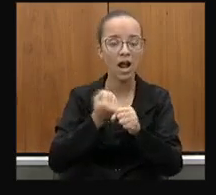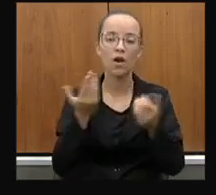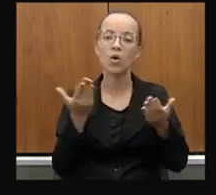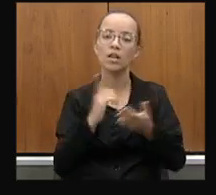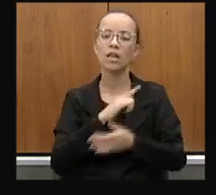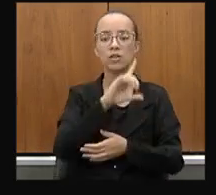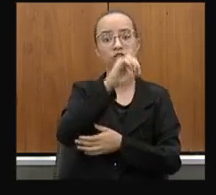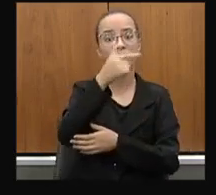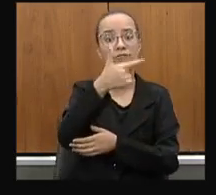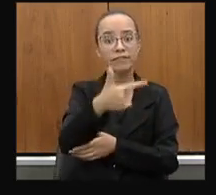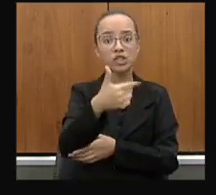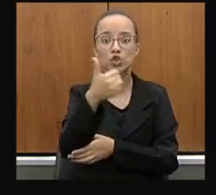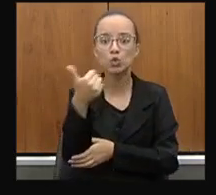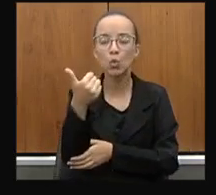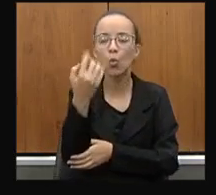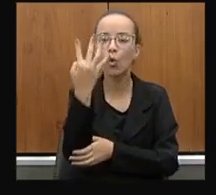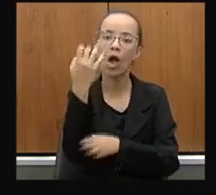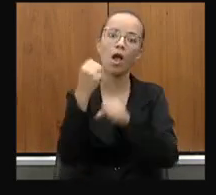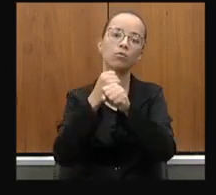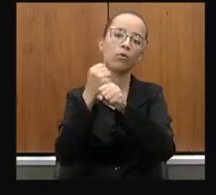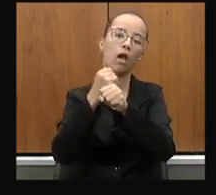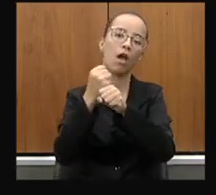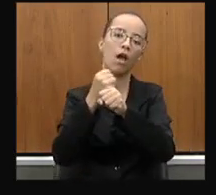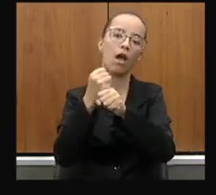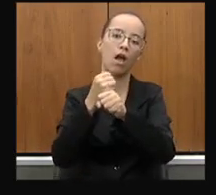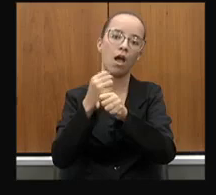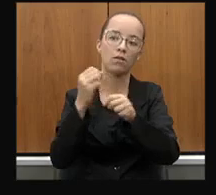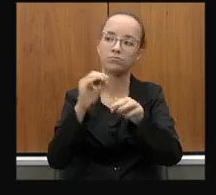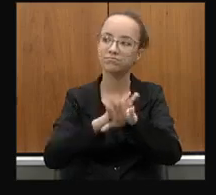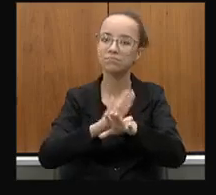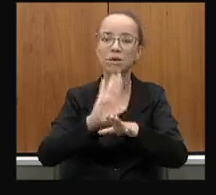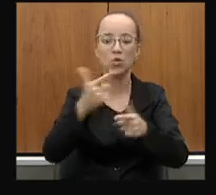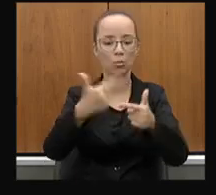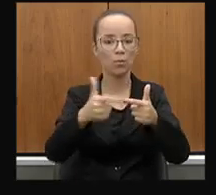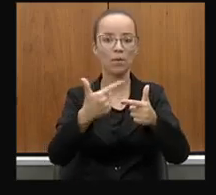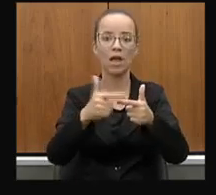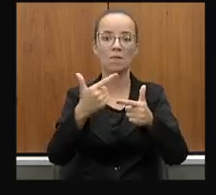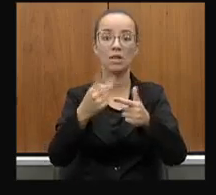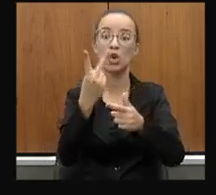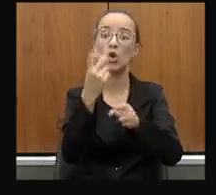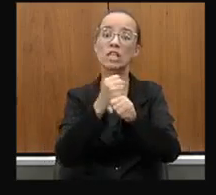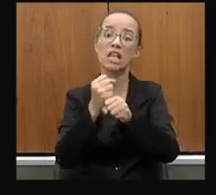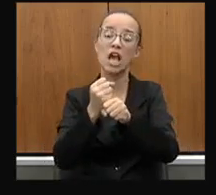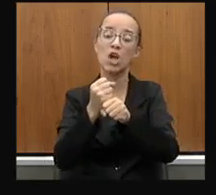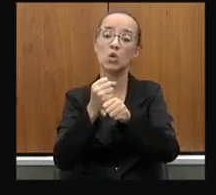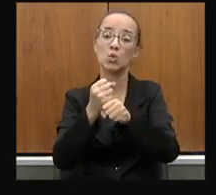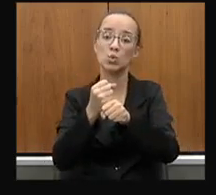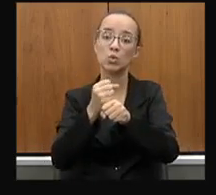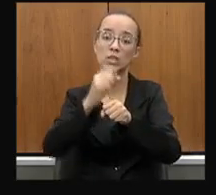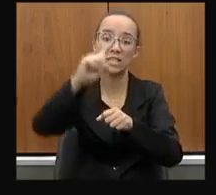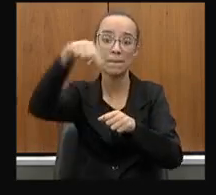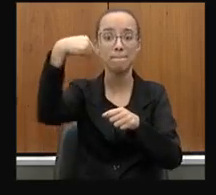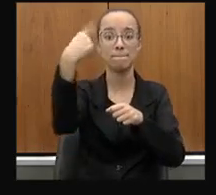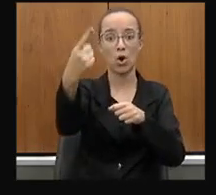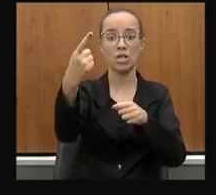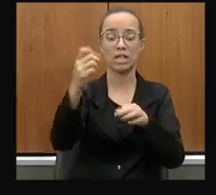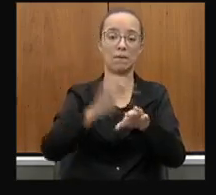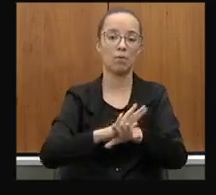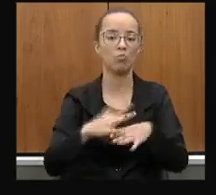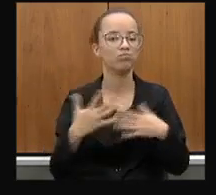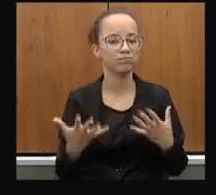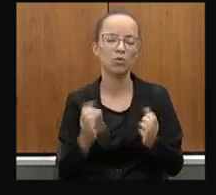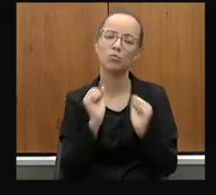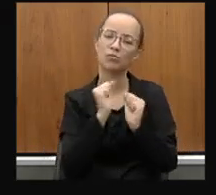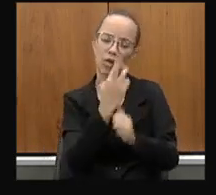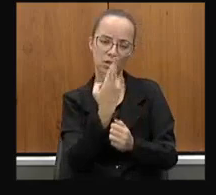agora, dia 21, fez quatro anos que terminou. E os problemas nela começaram dois anos após o termo da obra. Pode me responder por